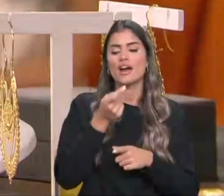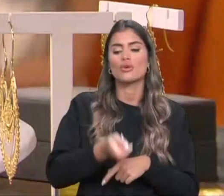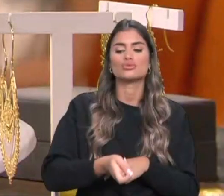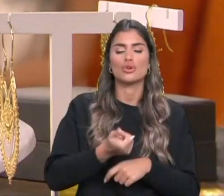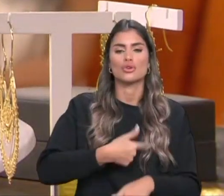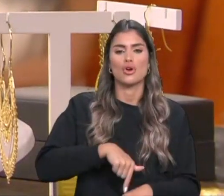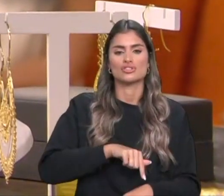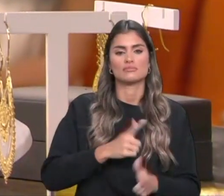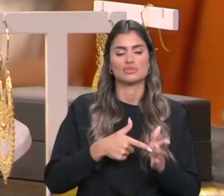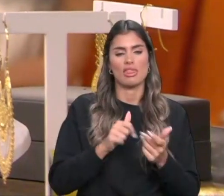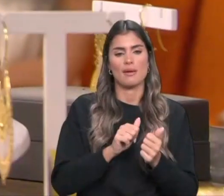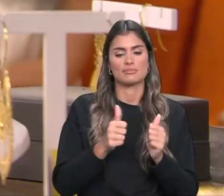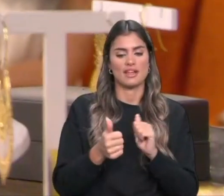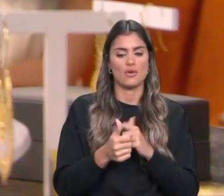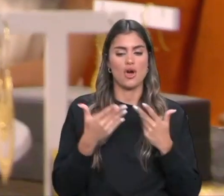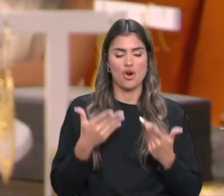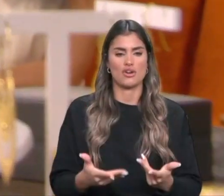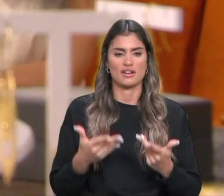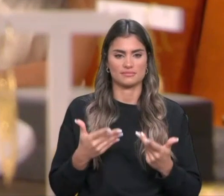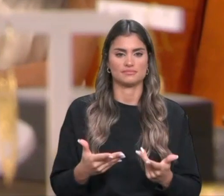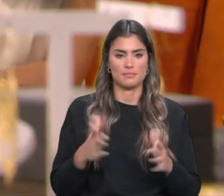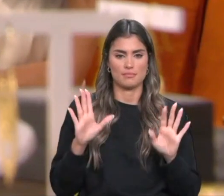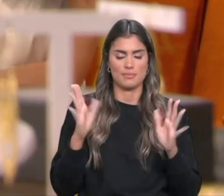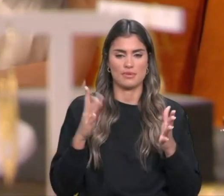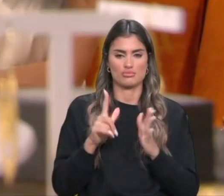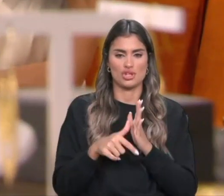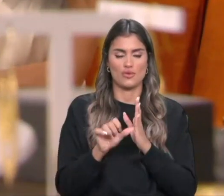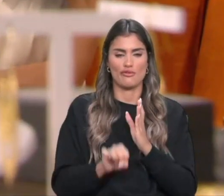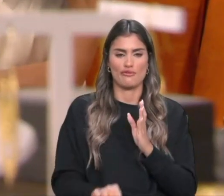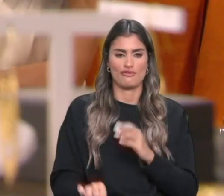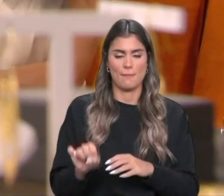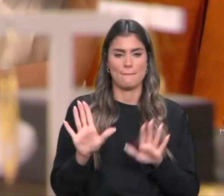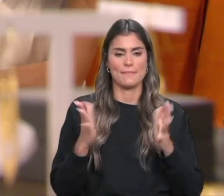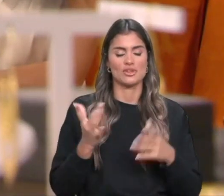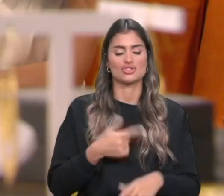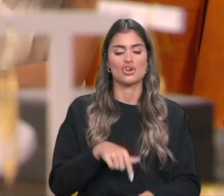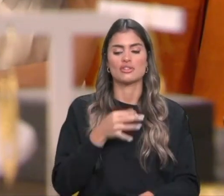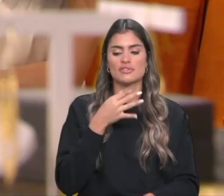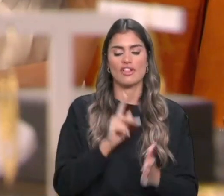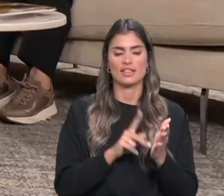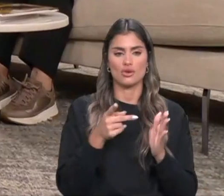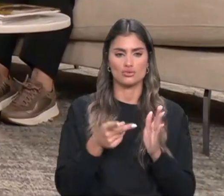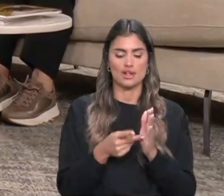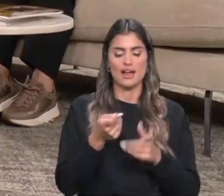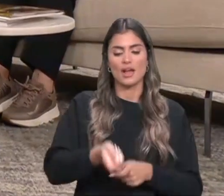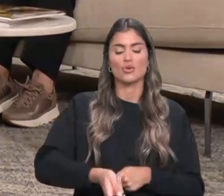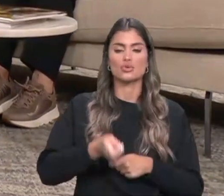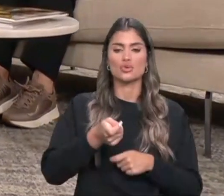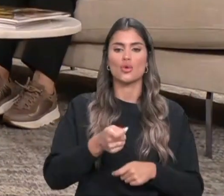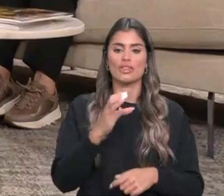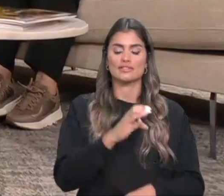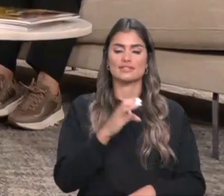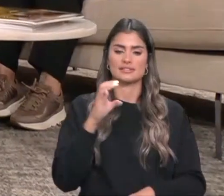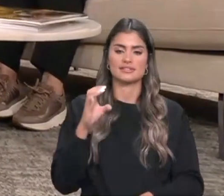temos que ajustar aos dias de hoje. Andreia, parabéns pelo projeto. Estamos a falar da tecnologia, da agricultura, da ciência